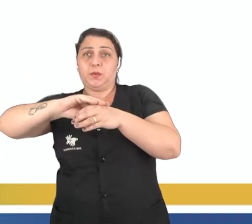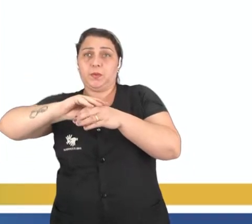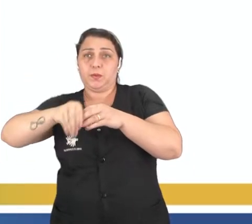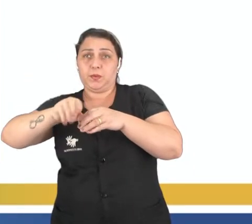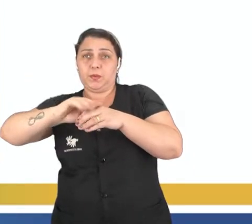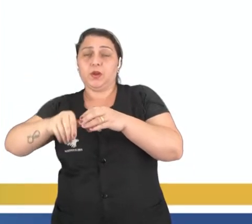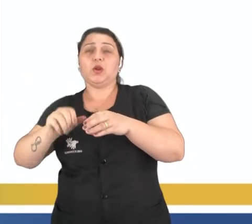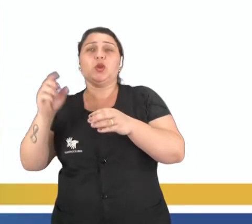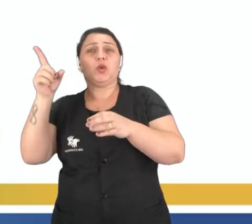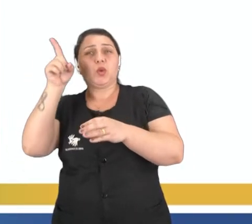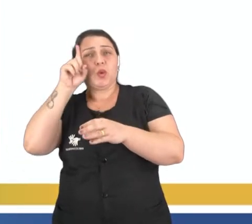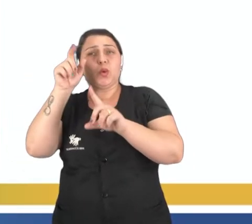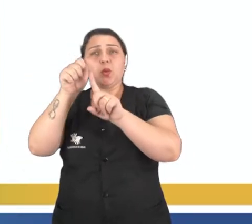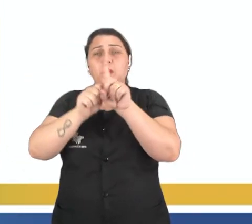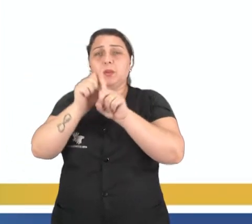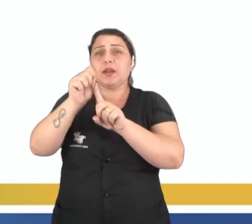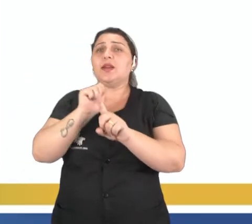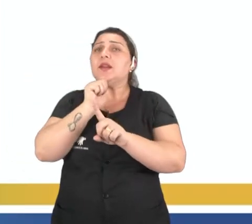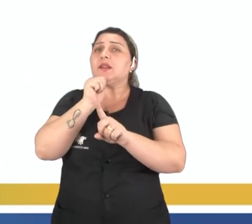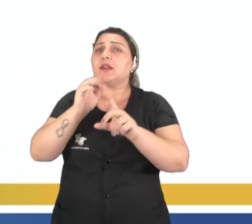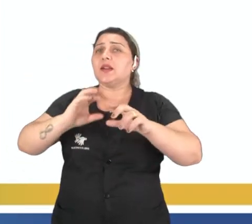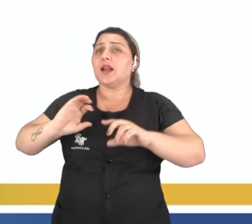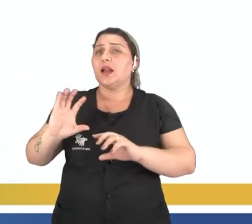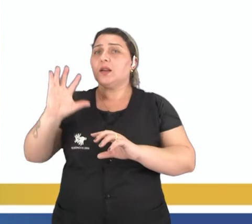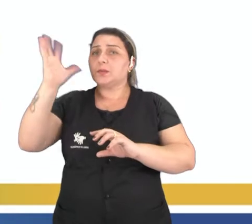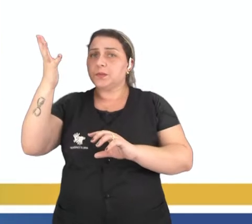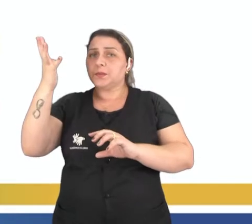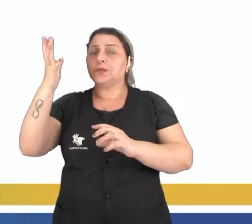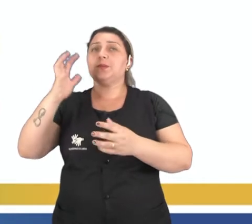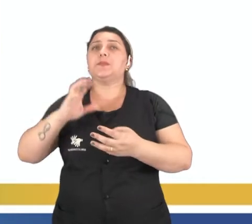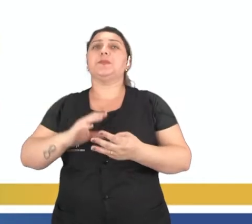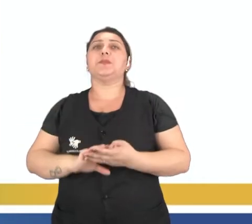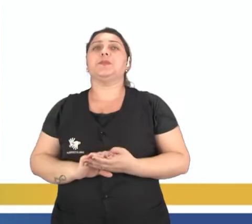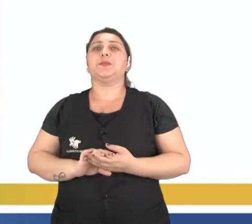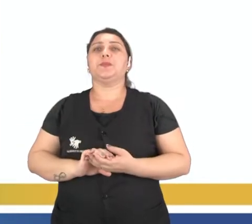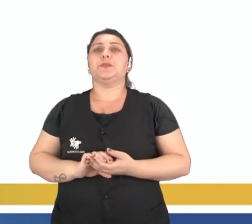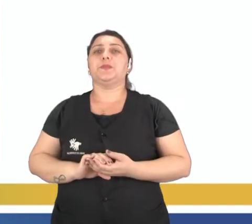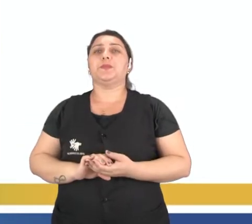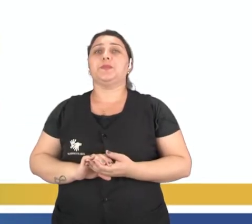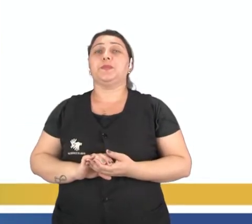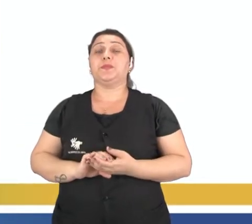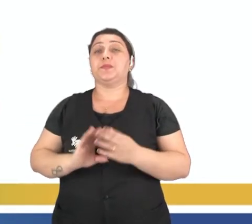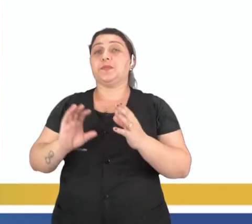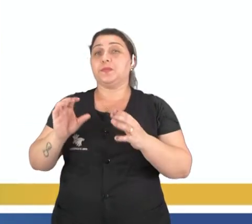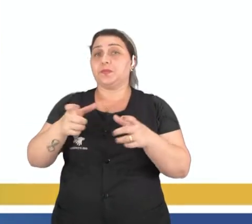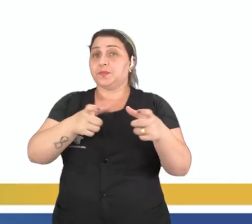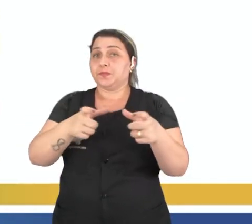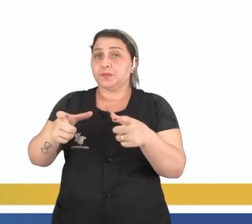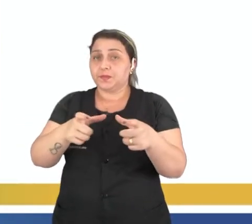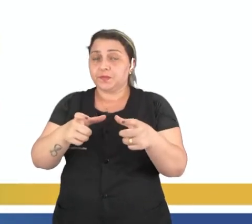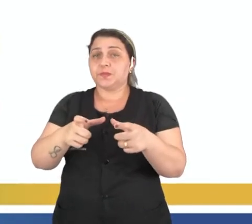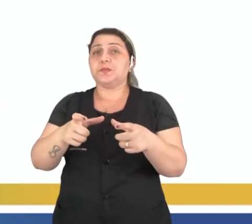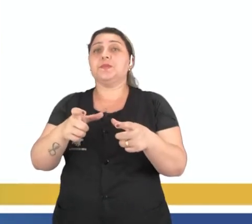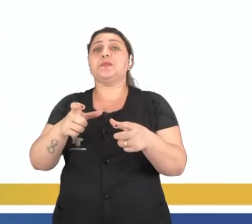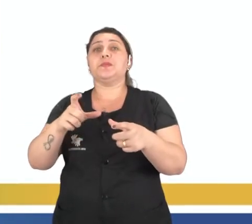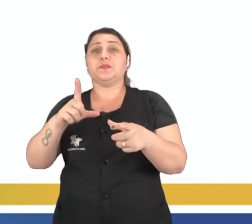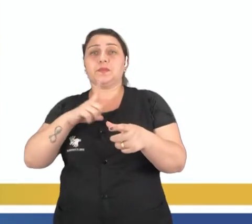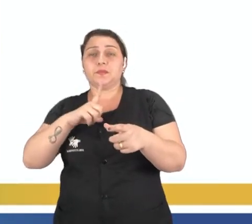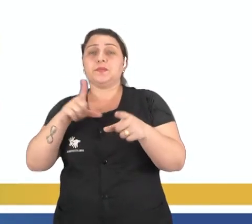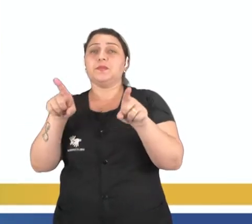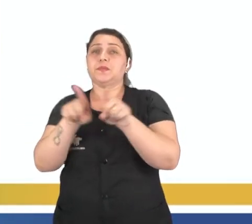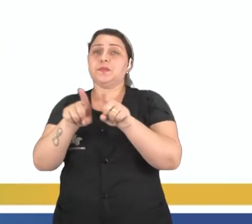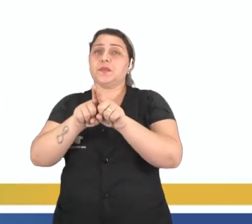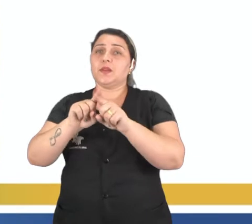mensalmente e vai permitir com que ocorra a menstruação. E é nesse local onde vai ocorrer